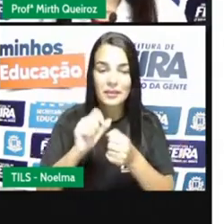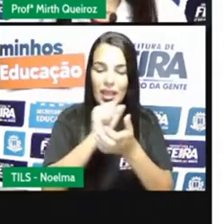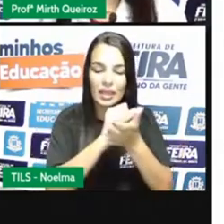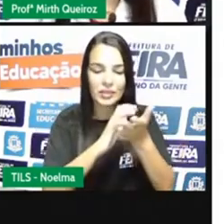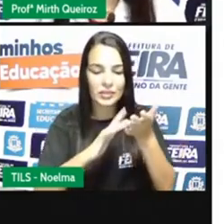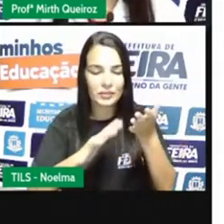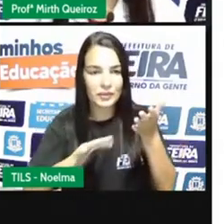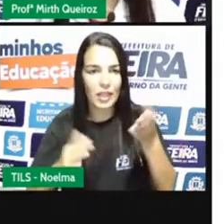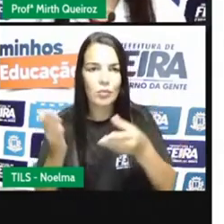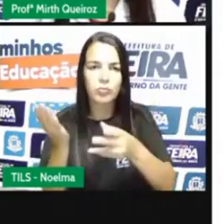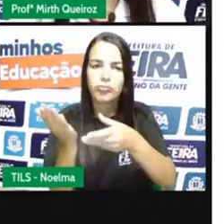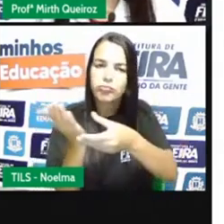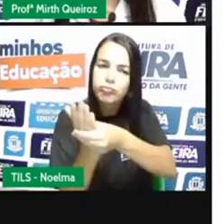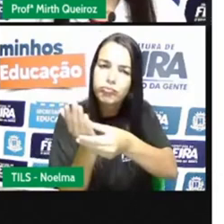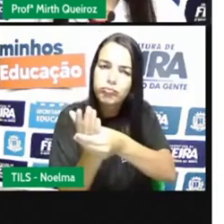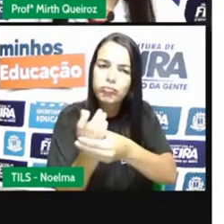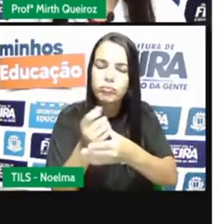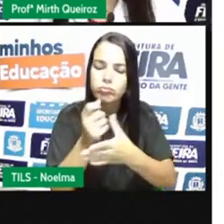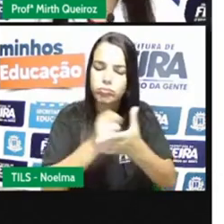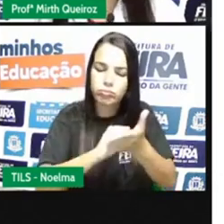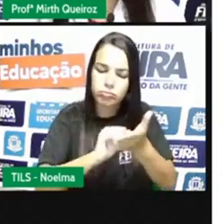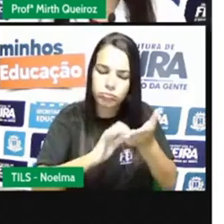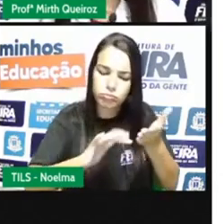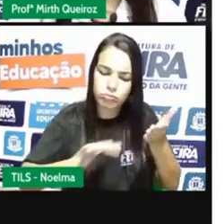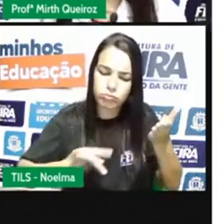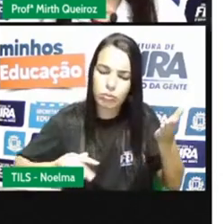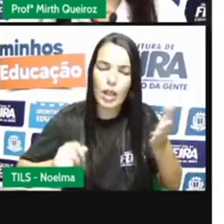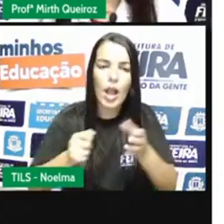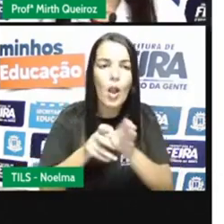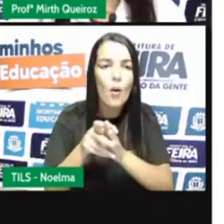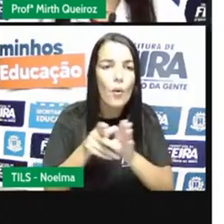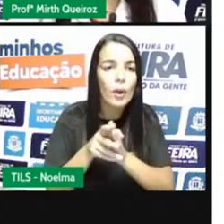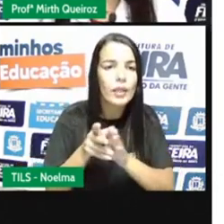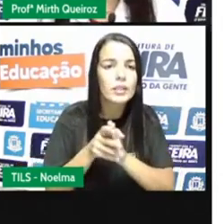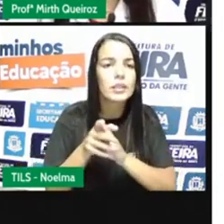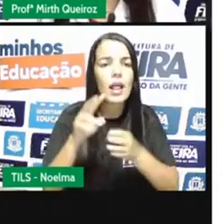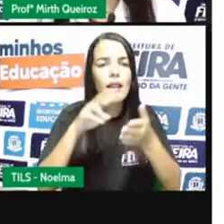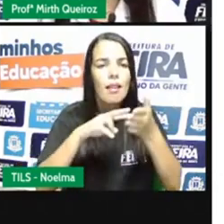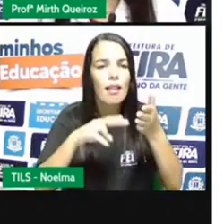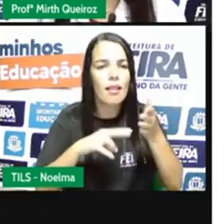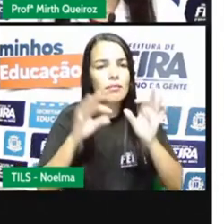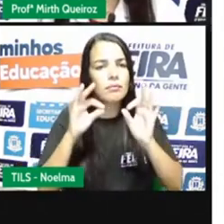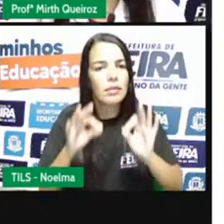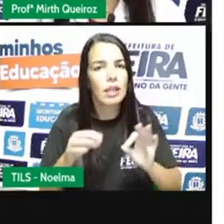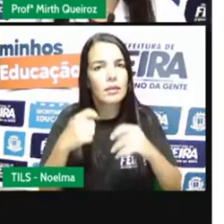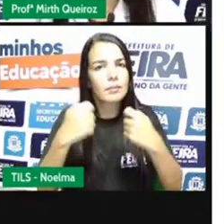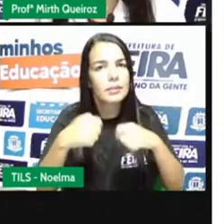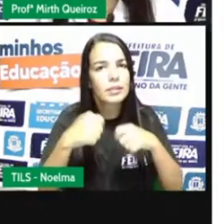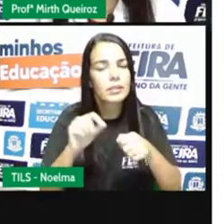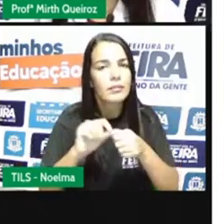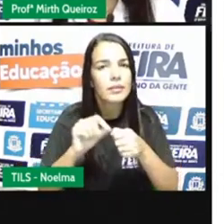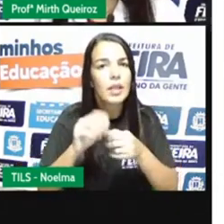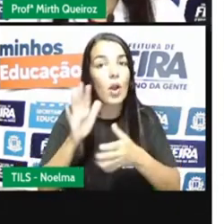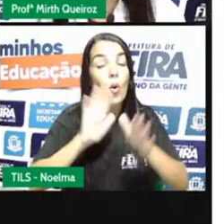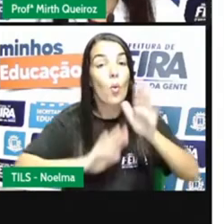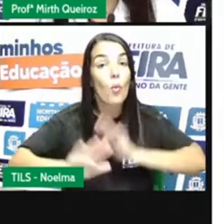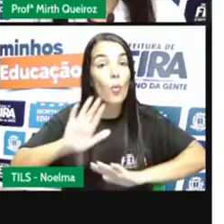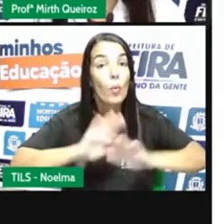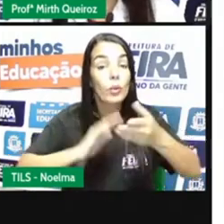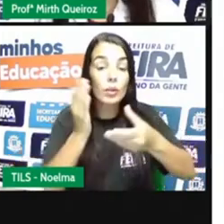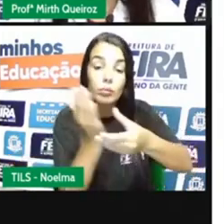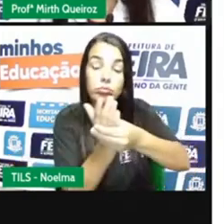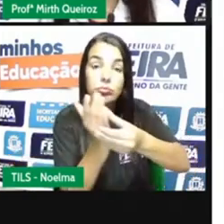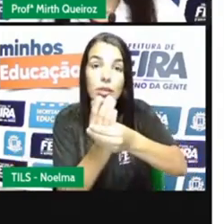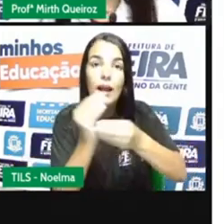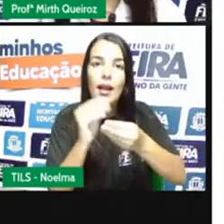de vocês, peguem lá o bloco de atividades, orientações dos alunos, leiam direitinho, vejam o que vocês devem fazer, cuidem desse material